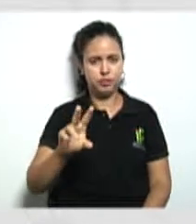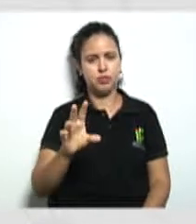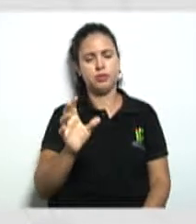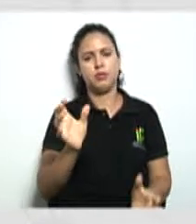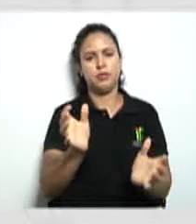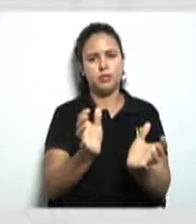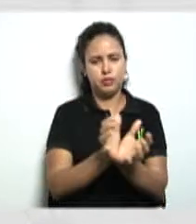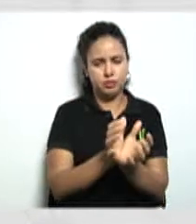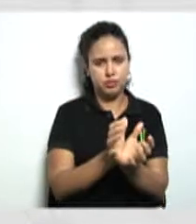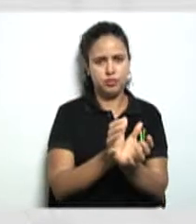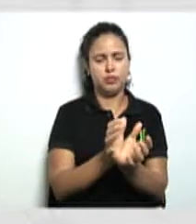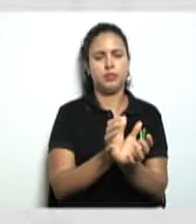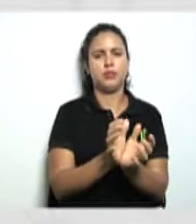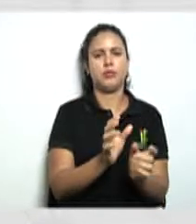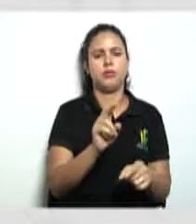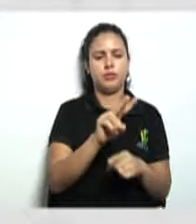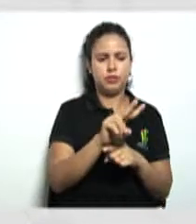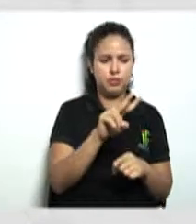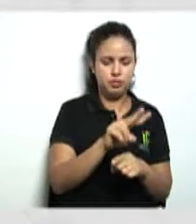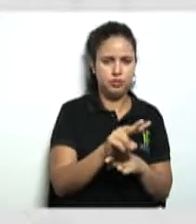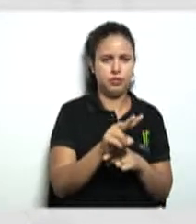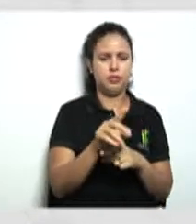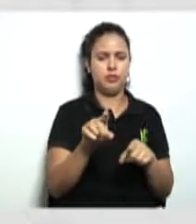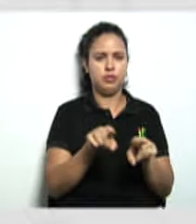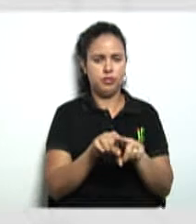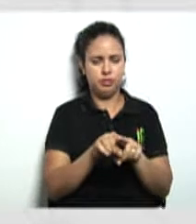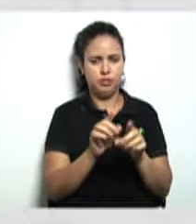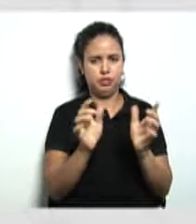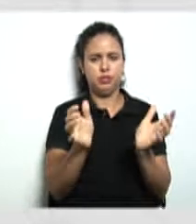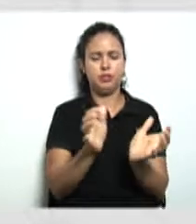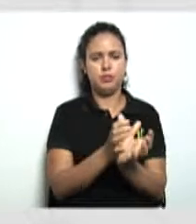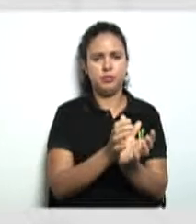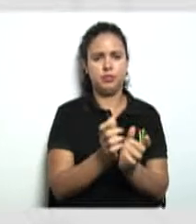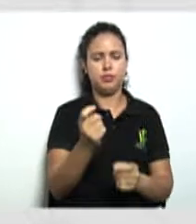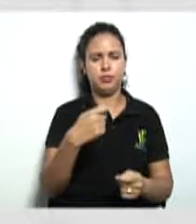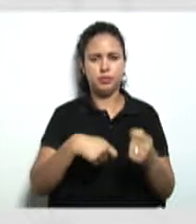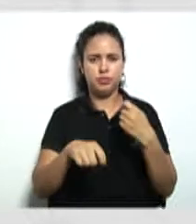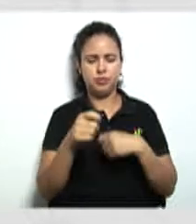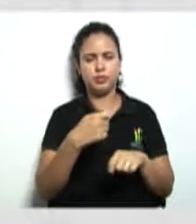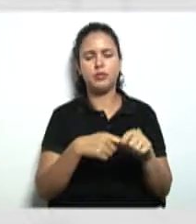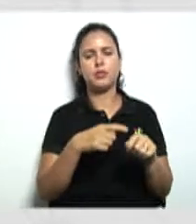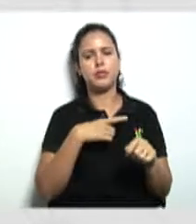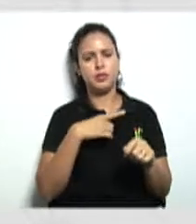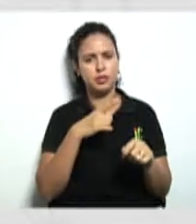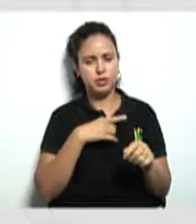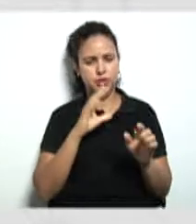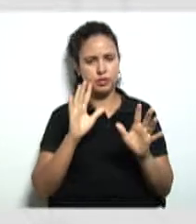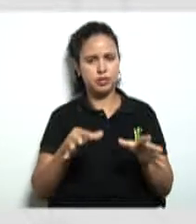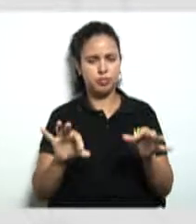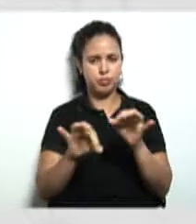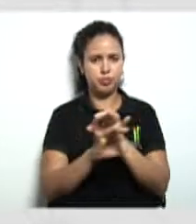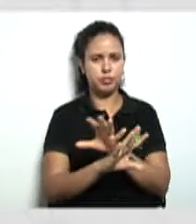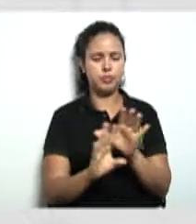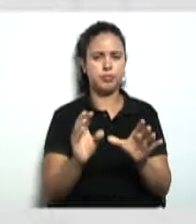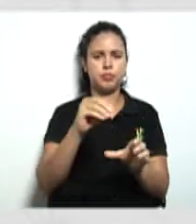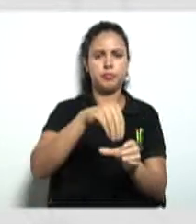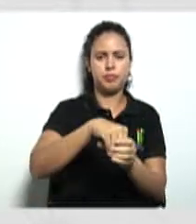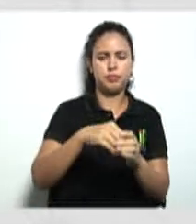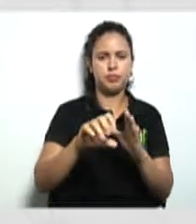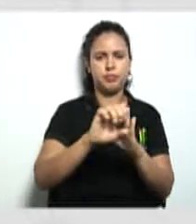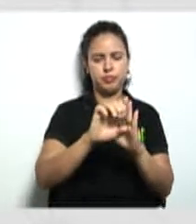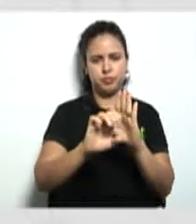administrativo tudo isso já vai estar estabelecido aonde? dentro desse